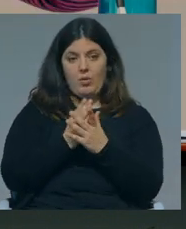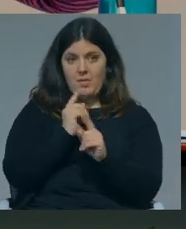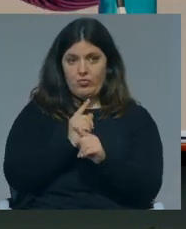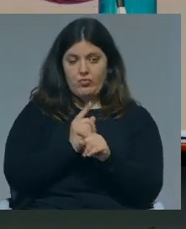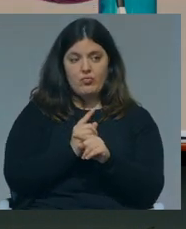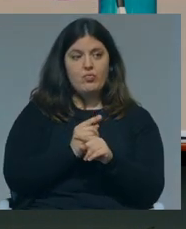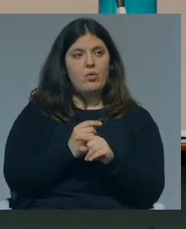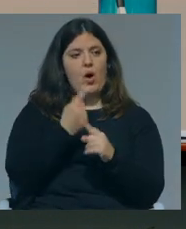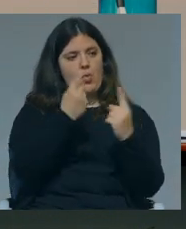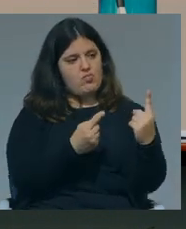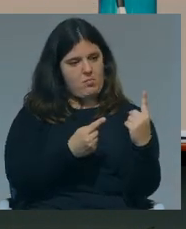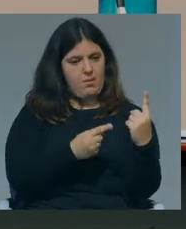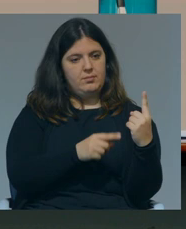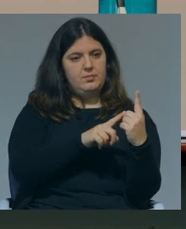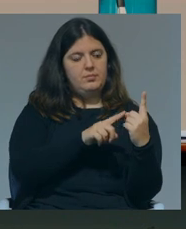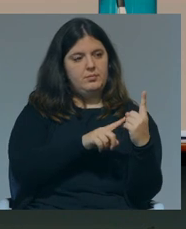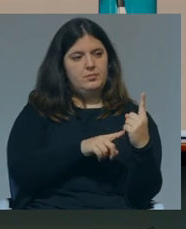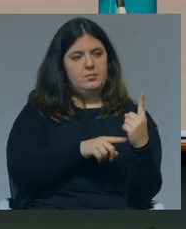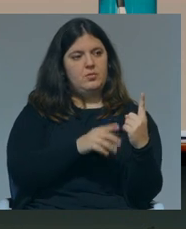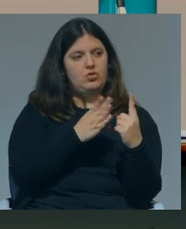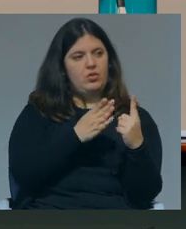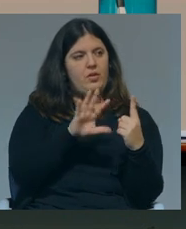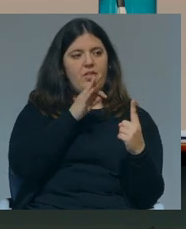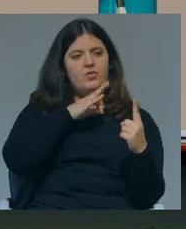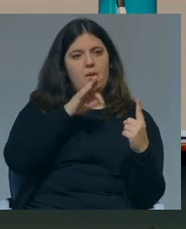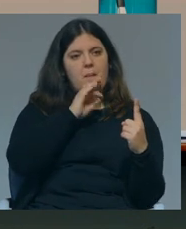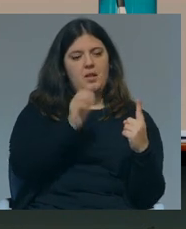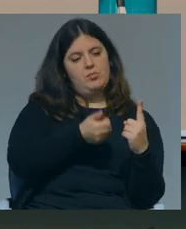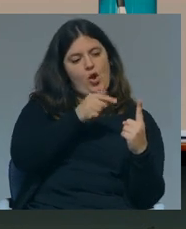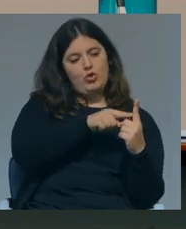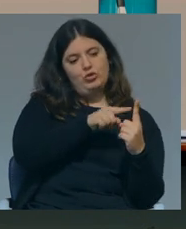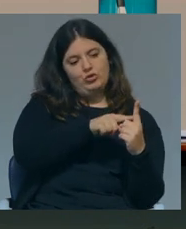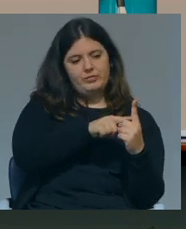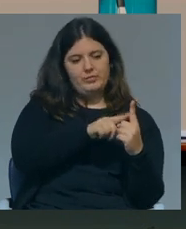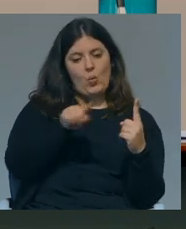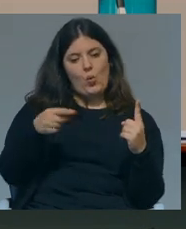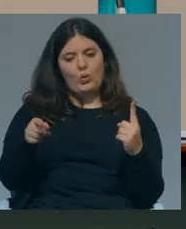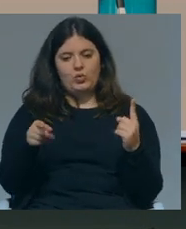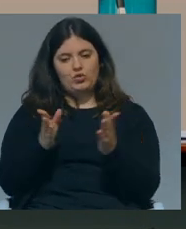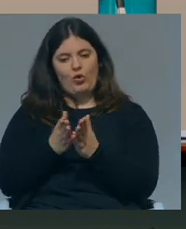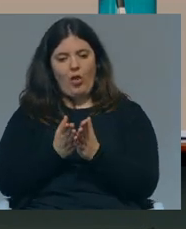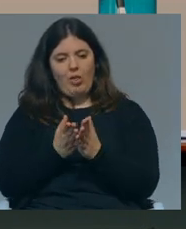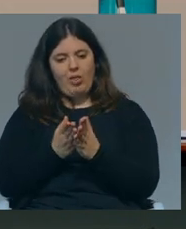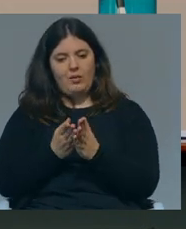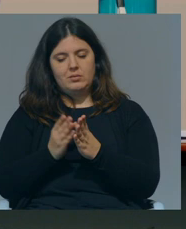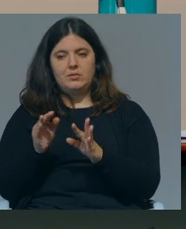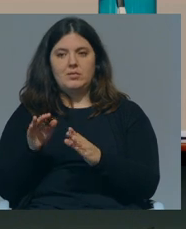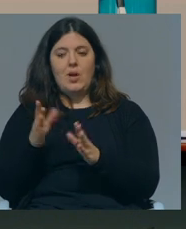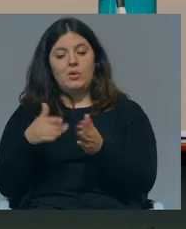há uma que é claramente a escola das famílias melhores, o outro da outra parte